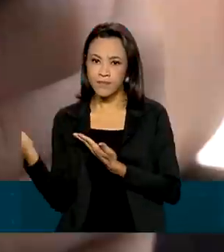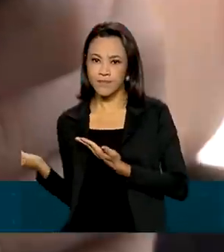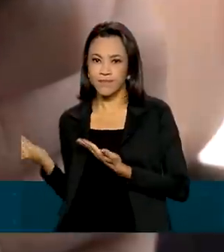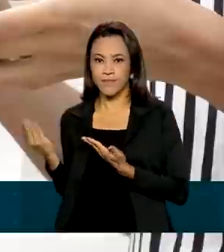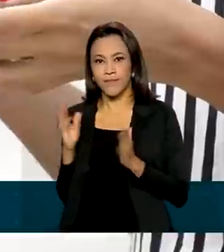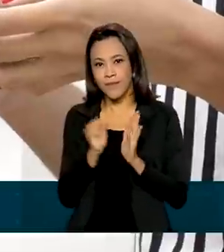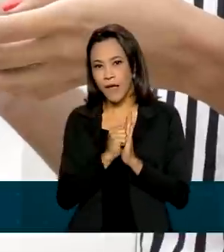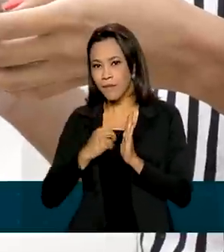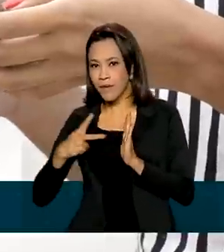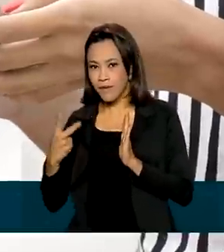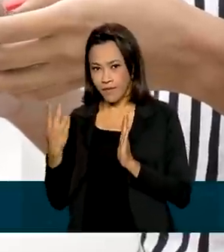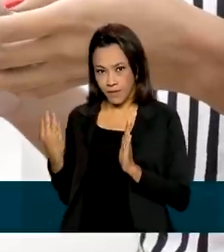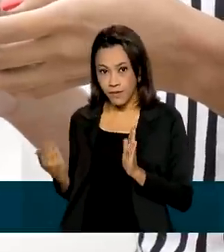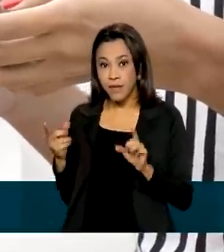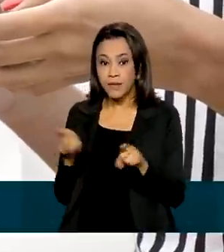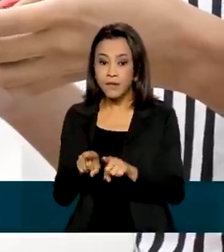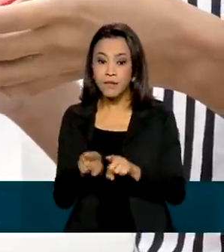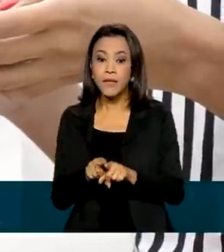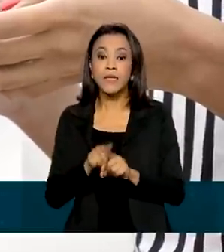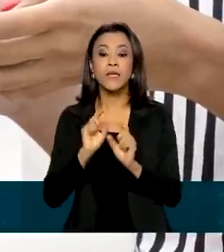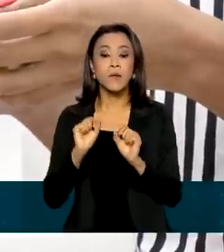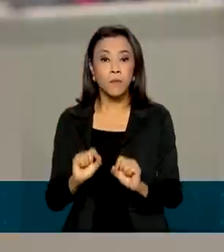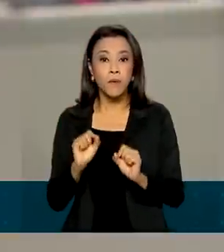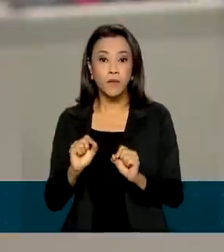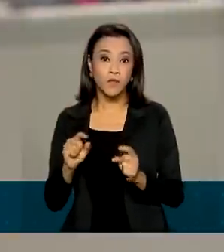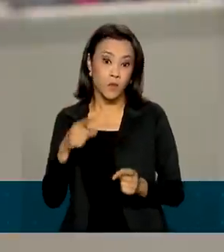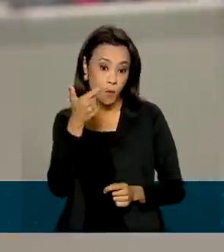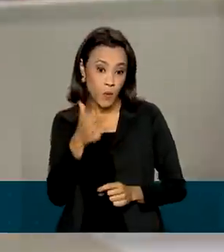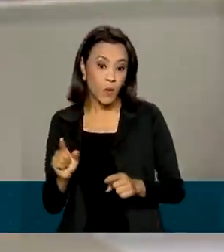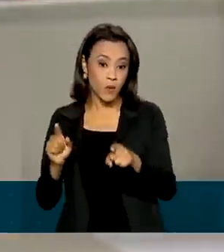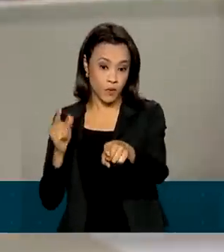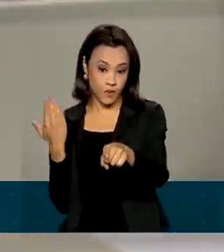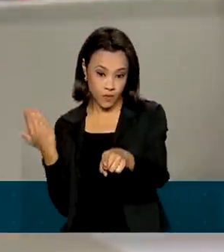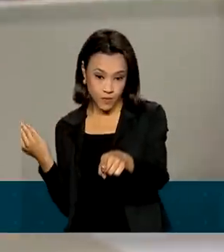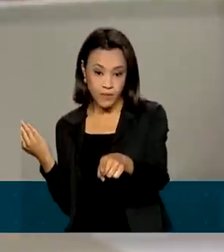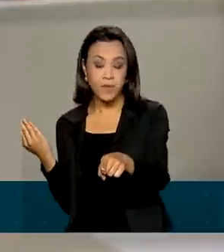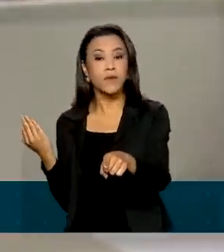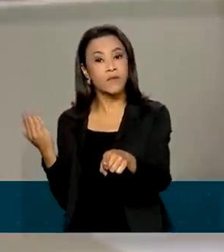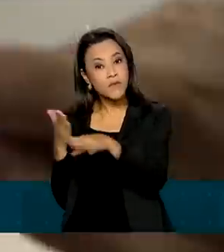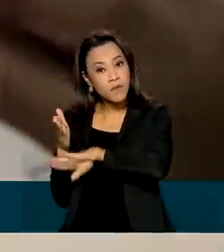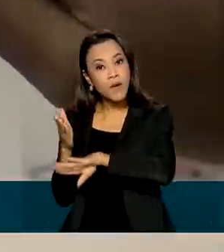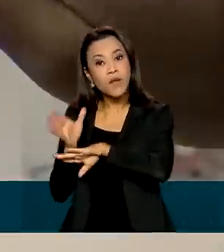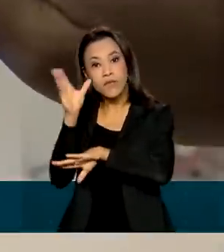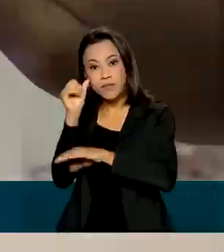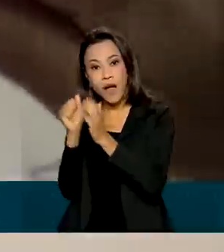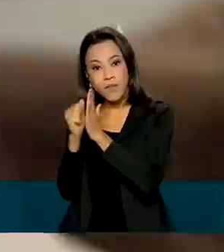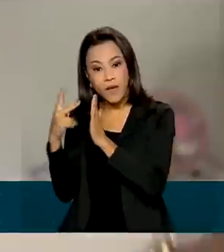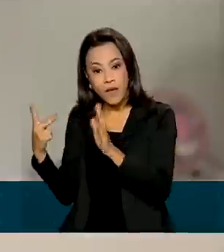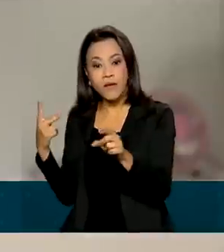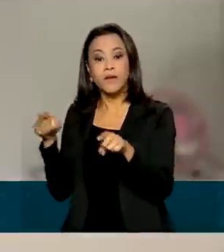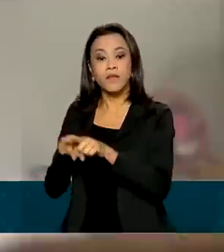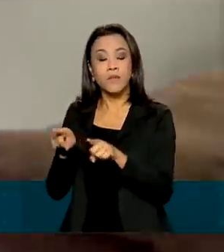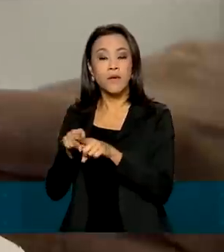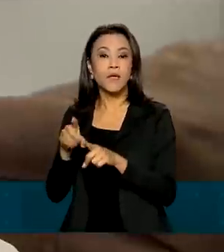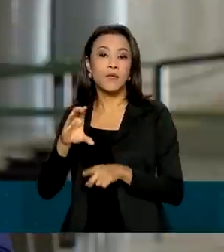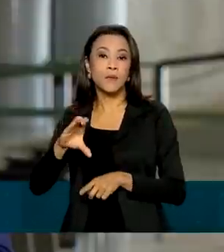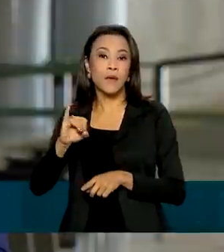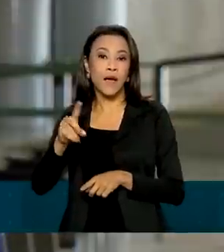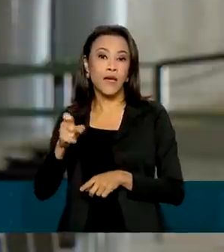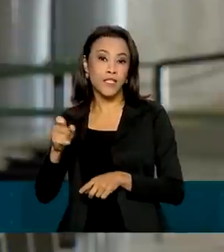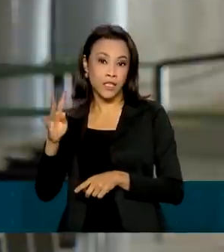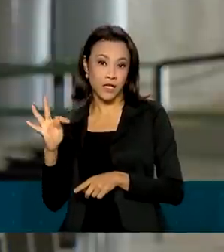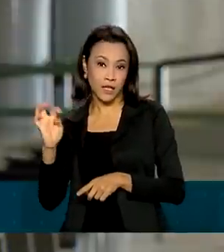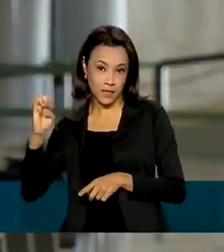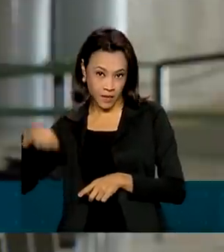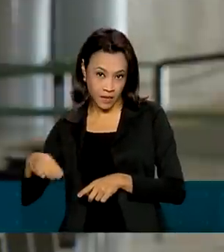dispositivos móveis. Também no aplicativo Auxílio Brasil e também no Caixa Tem, que é usado ainda para acompanhar as contas poupanças